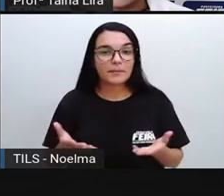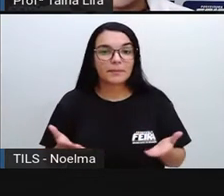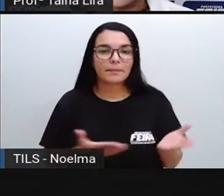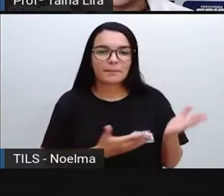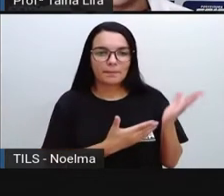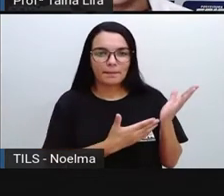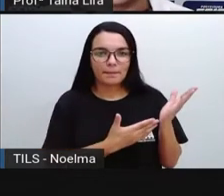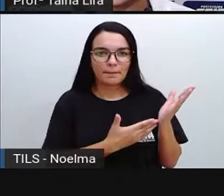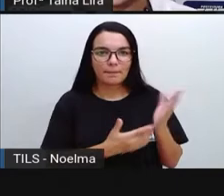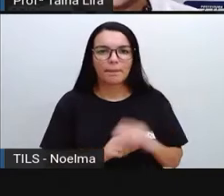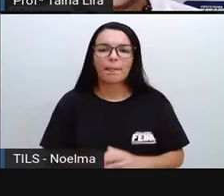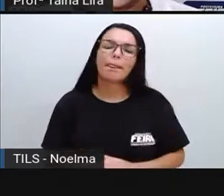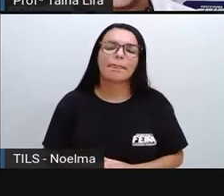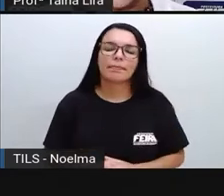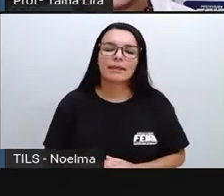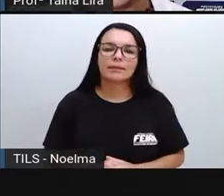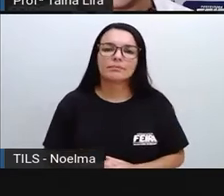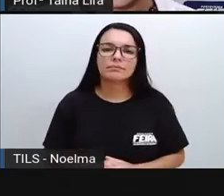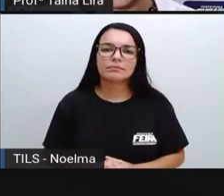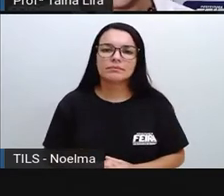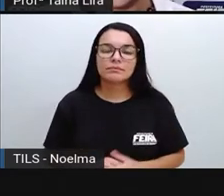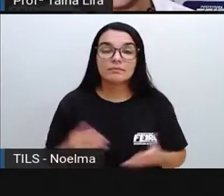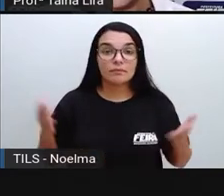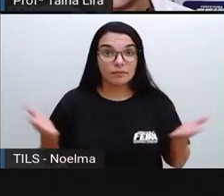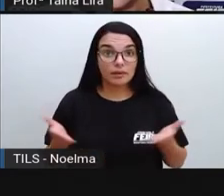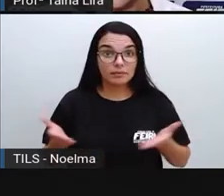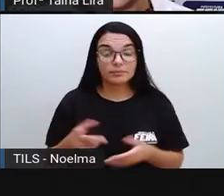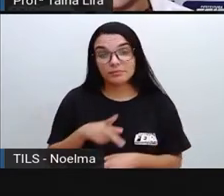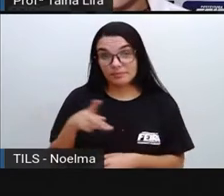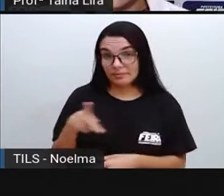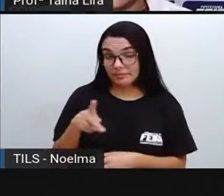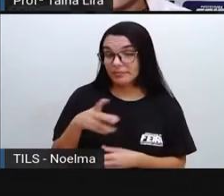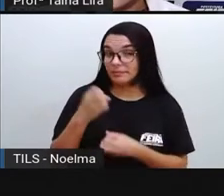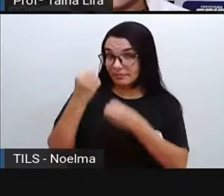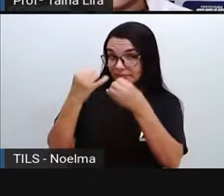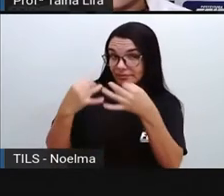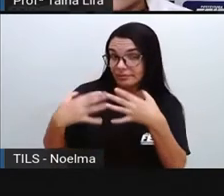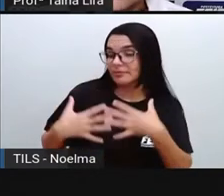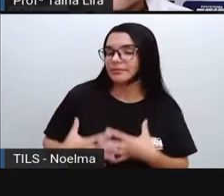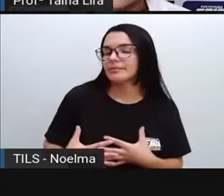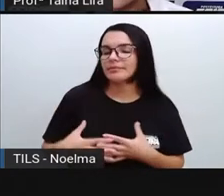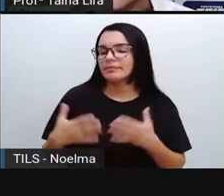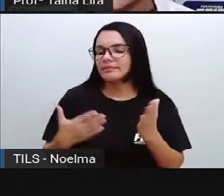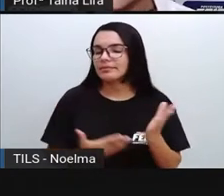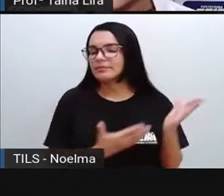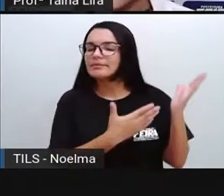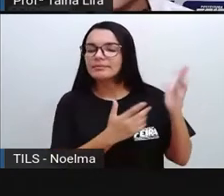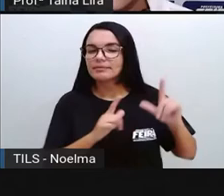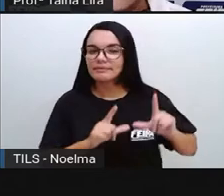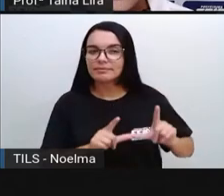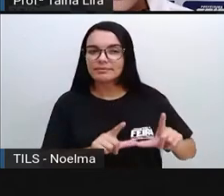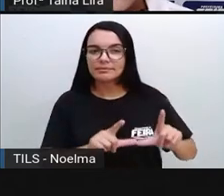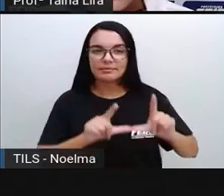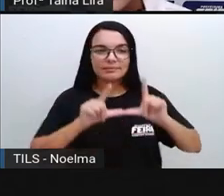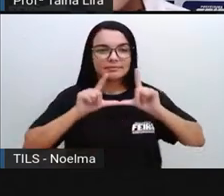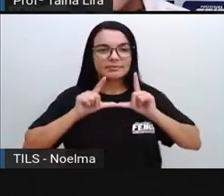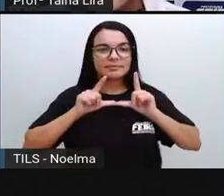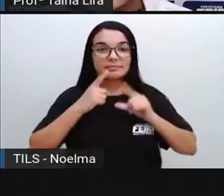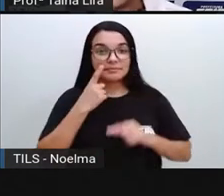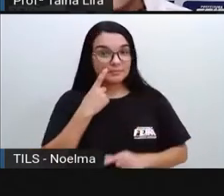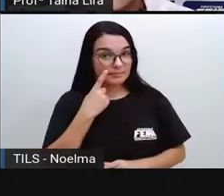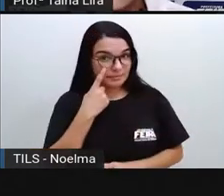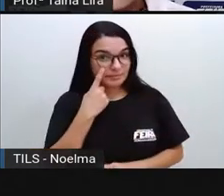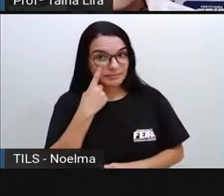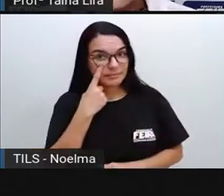para vocês. Então, a Pro Hoje trouxe essas imagens. Então, como vocês podem